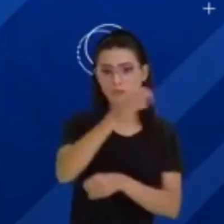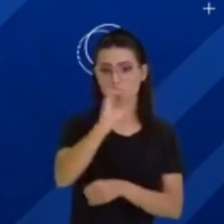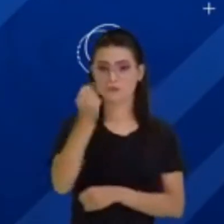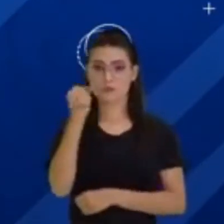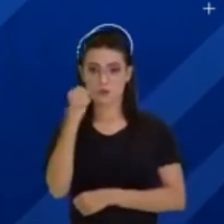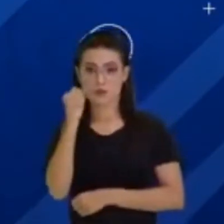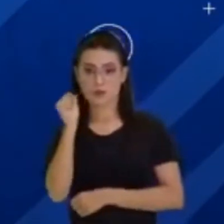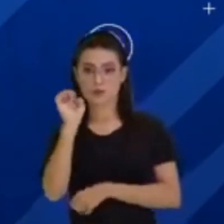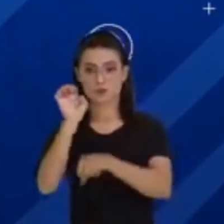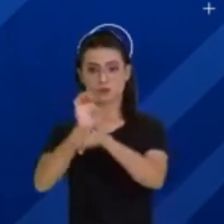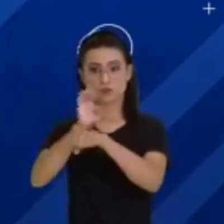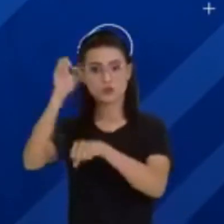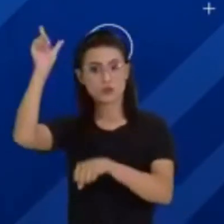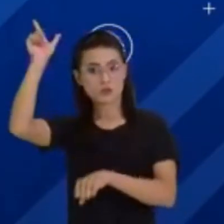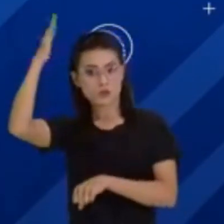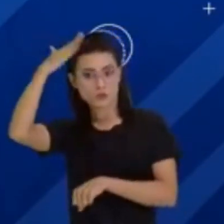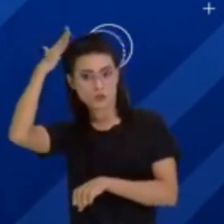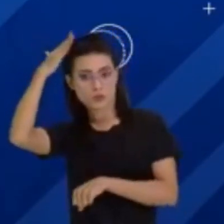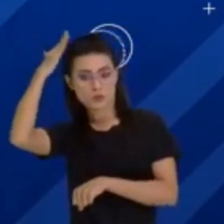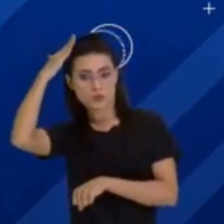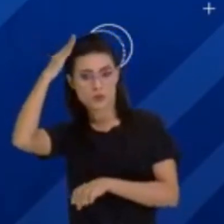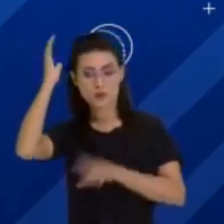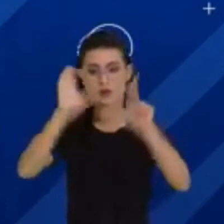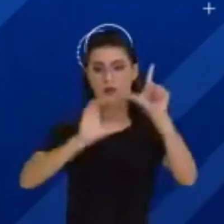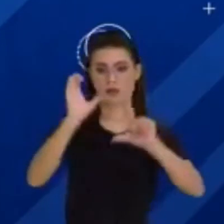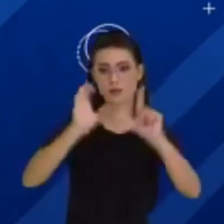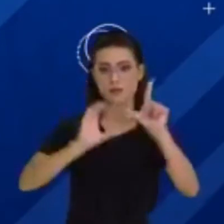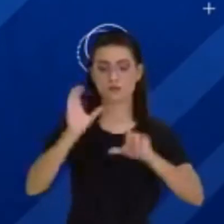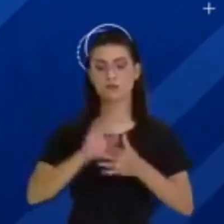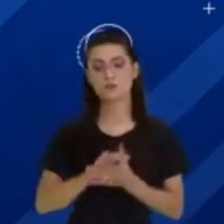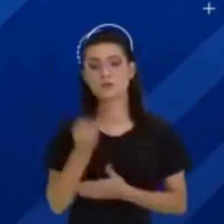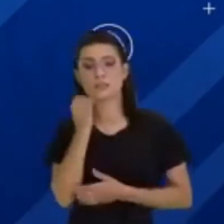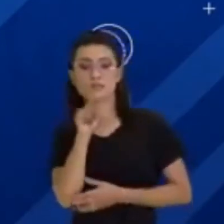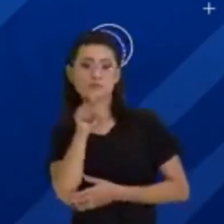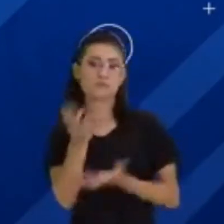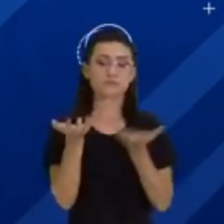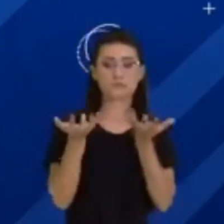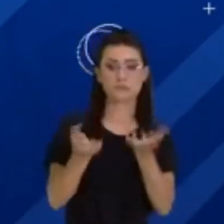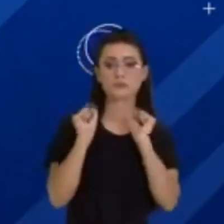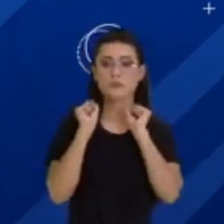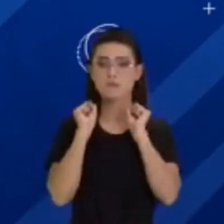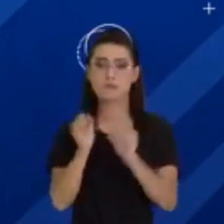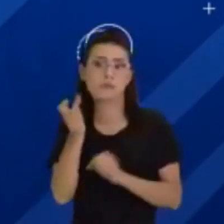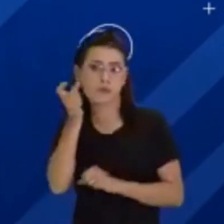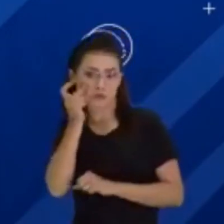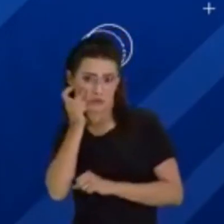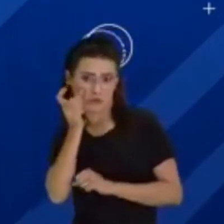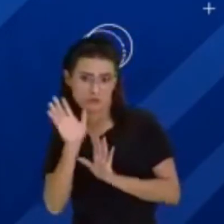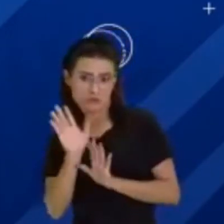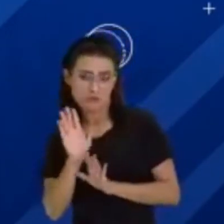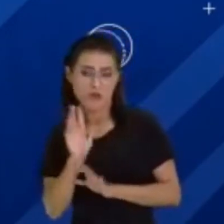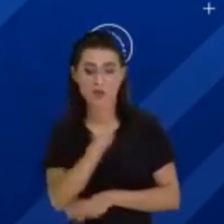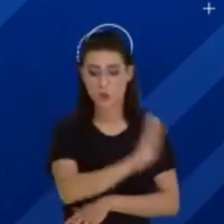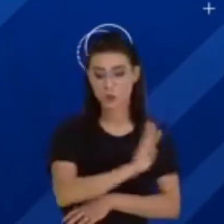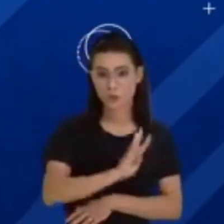pela Rede Cultura de Comunicação. Mas se você quiser, você pode ir lá no portal cultura www